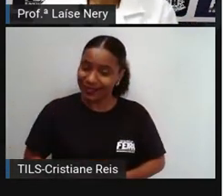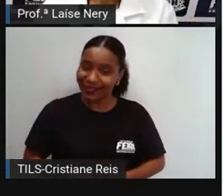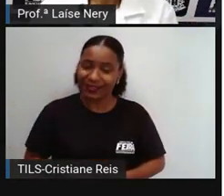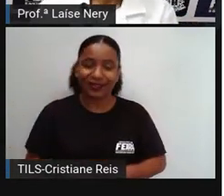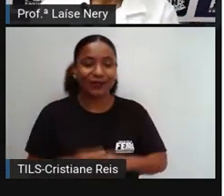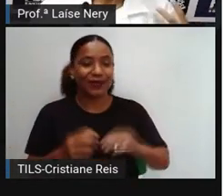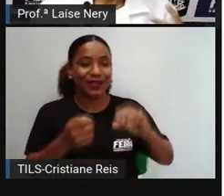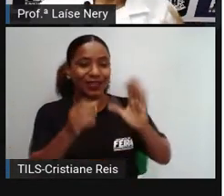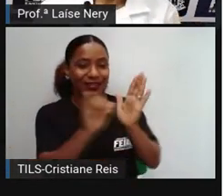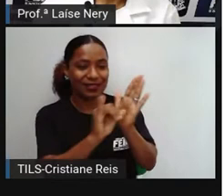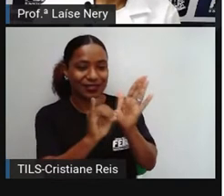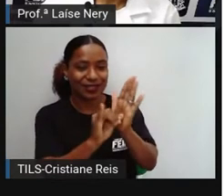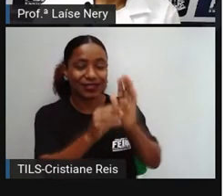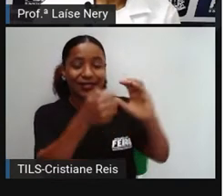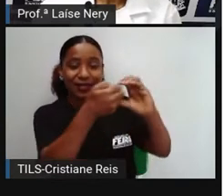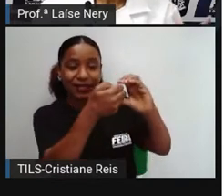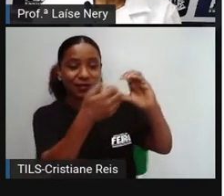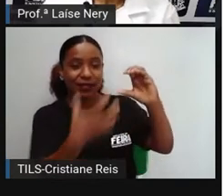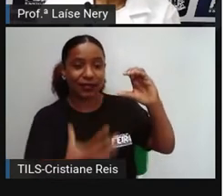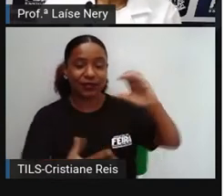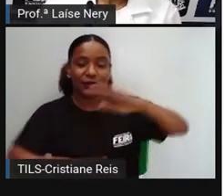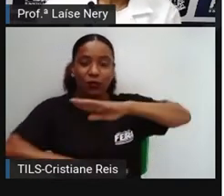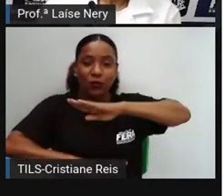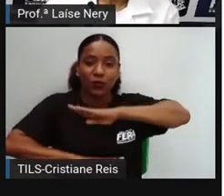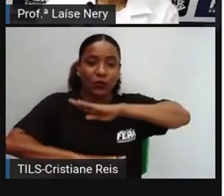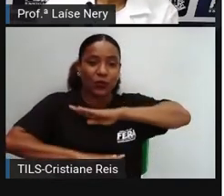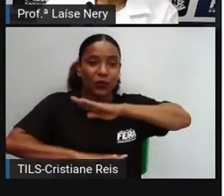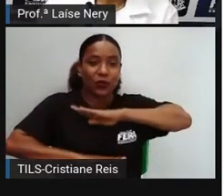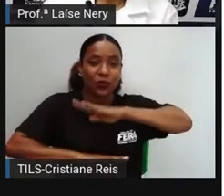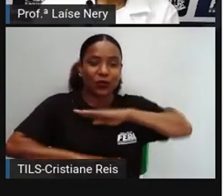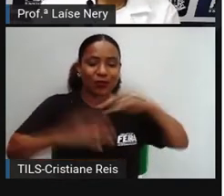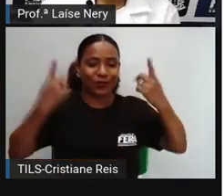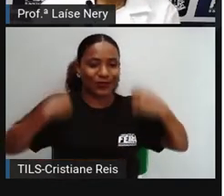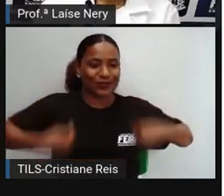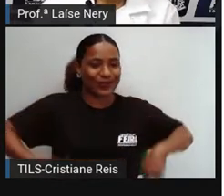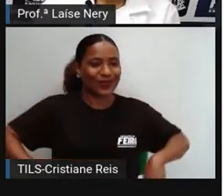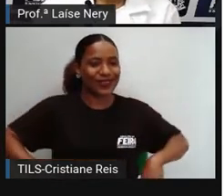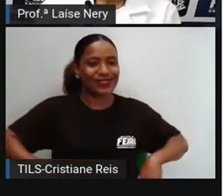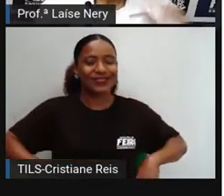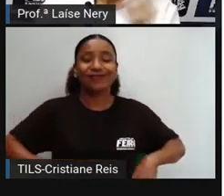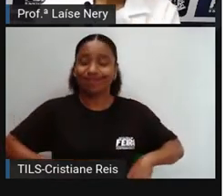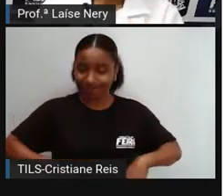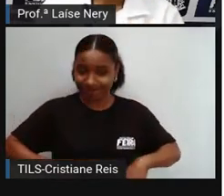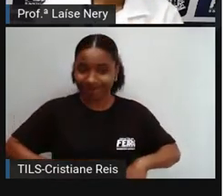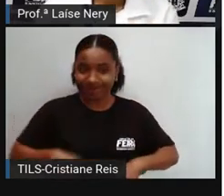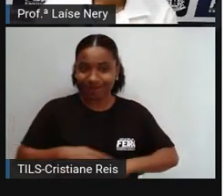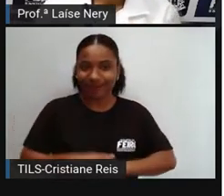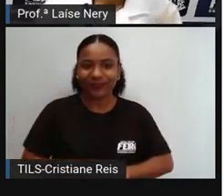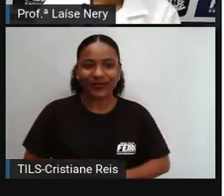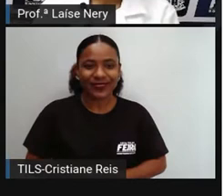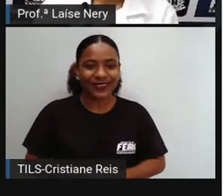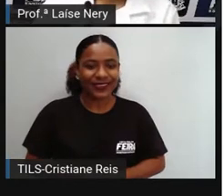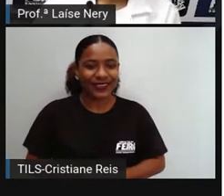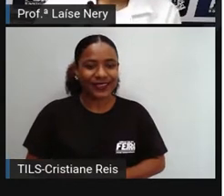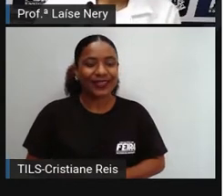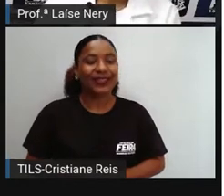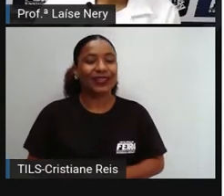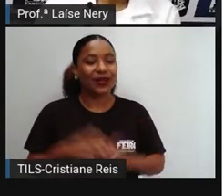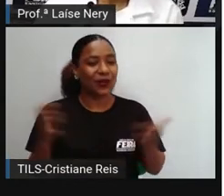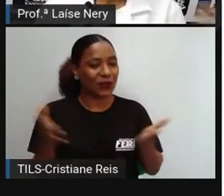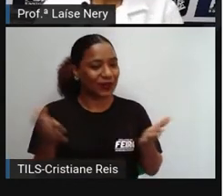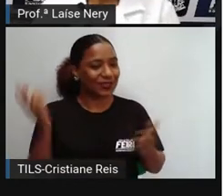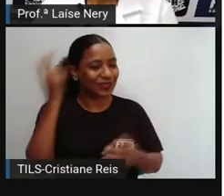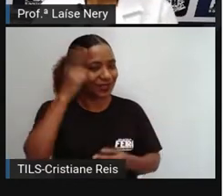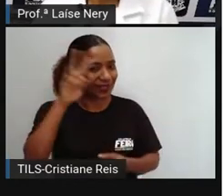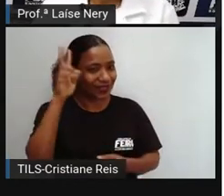corpo e que fazem parte de quem nós somos. Nós vamos relembrar na aula de hoje.